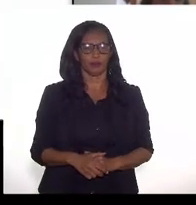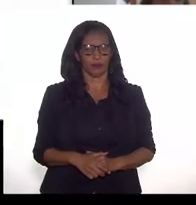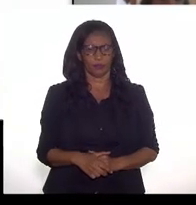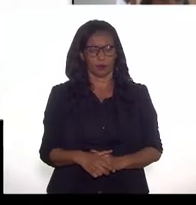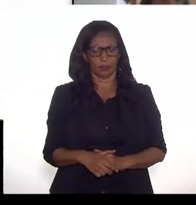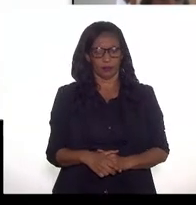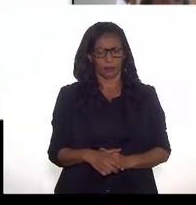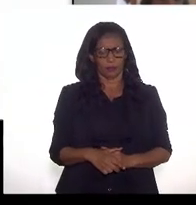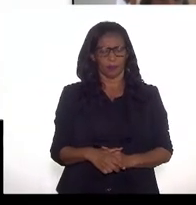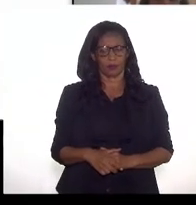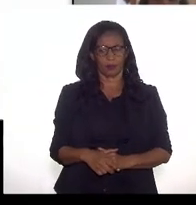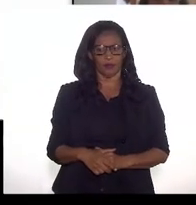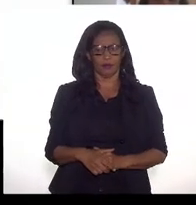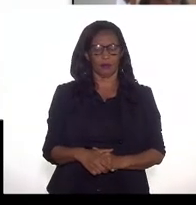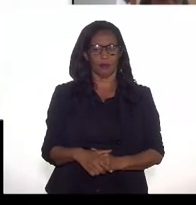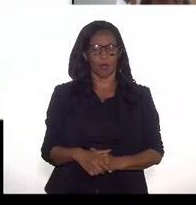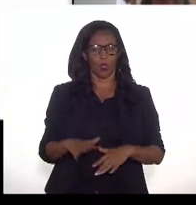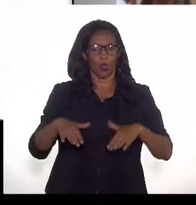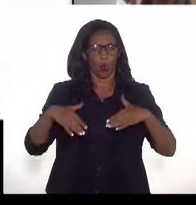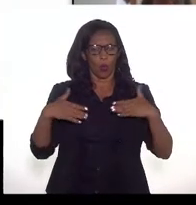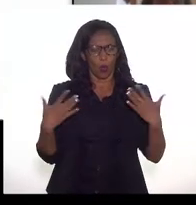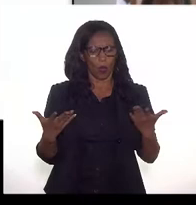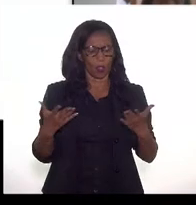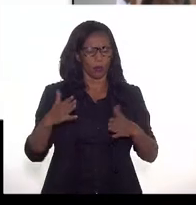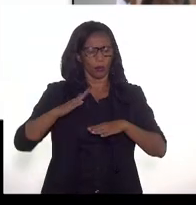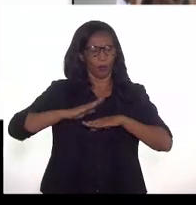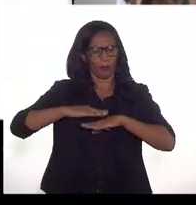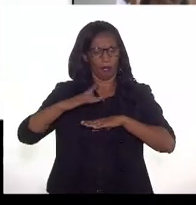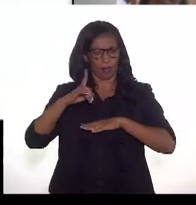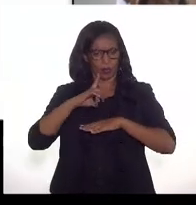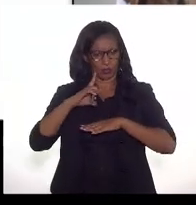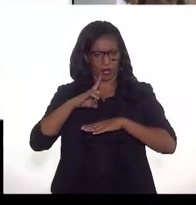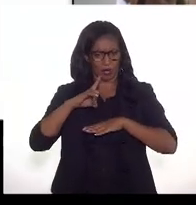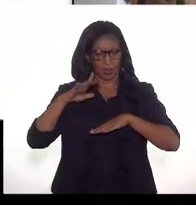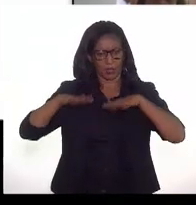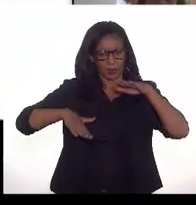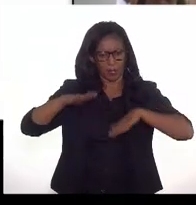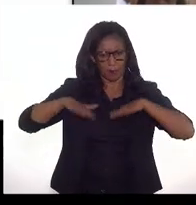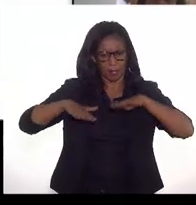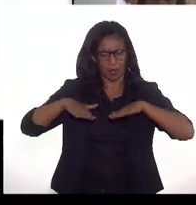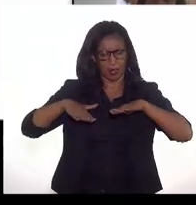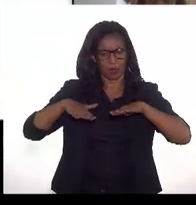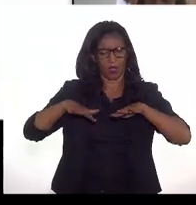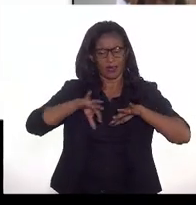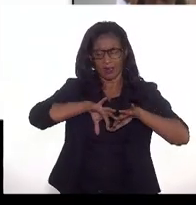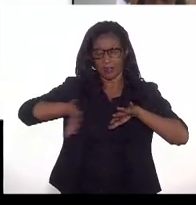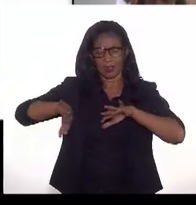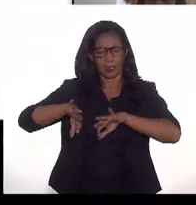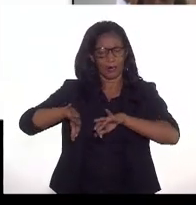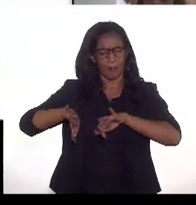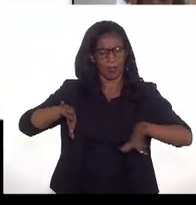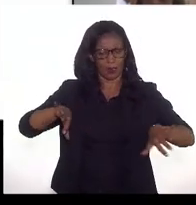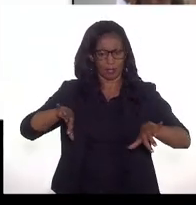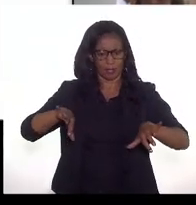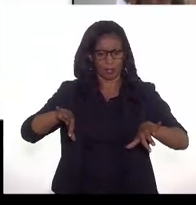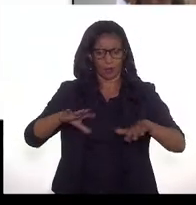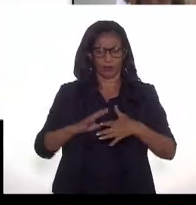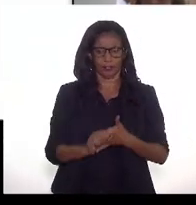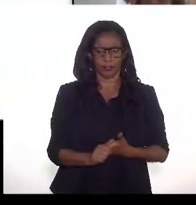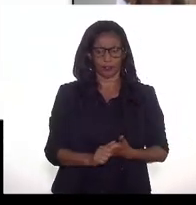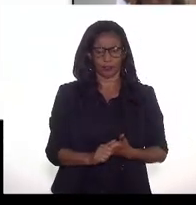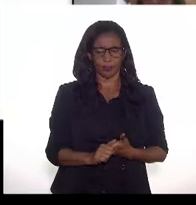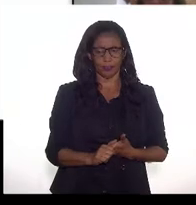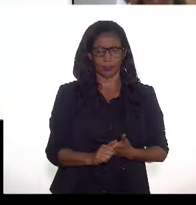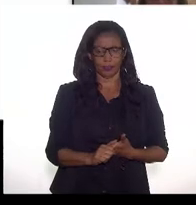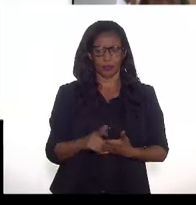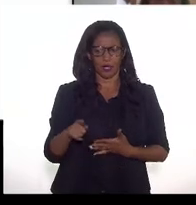E qual é a finalidade desse sistema de separação? Esse sistema de separação, ele é, geralmente, né, em plataformas, é